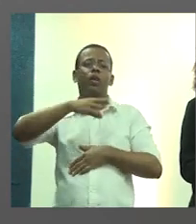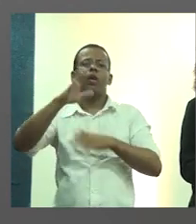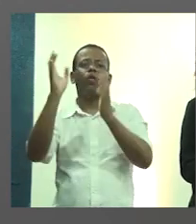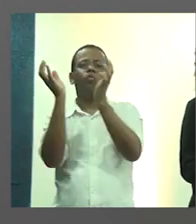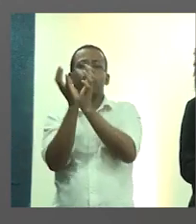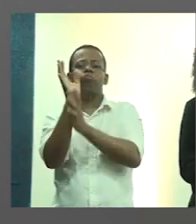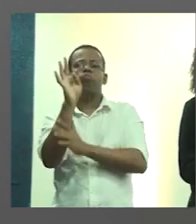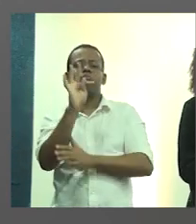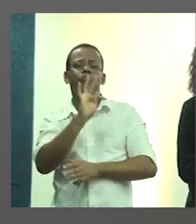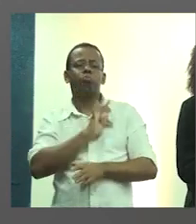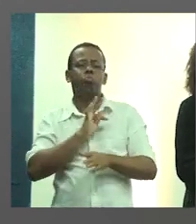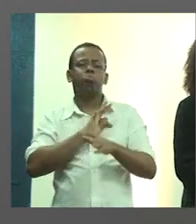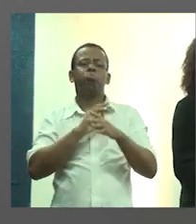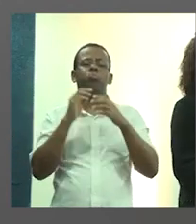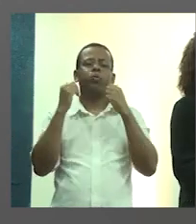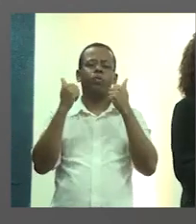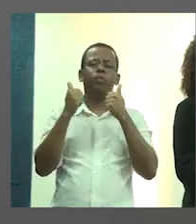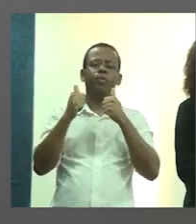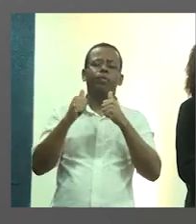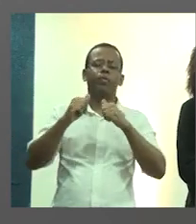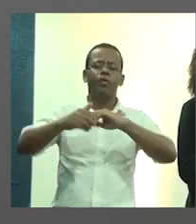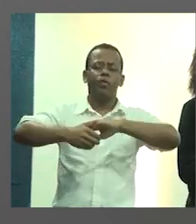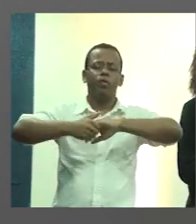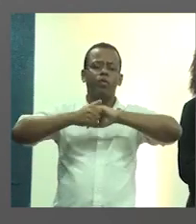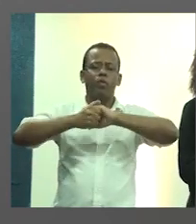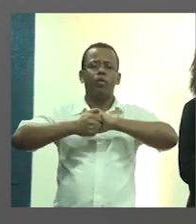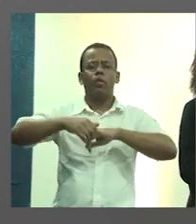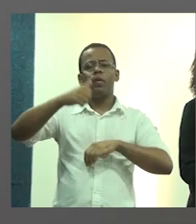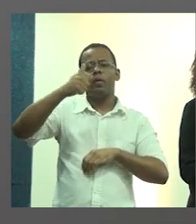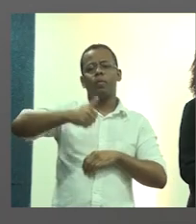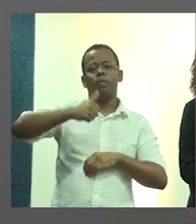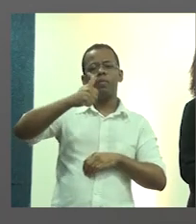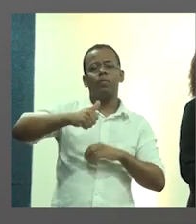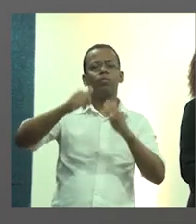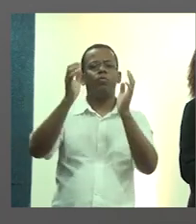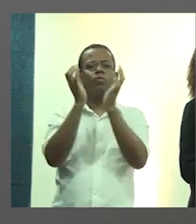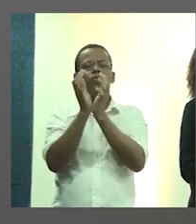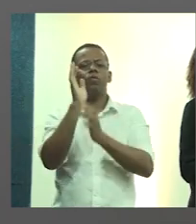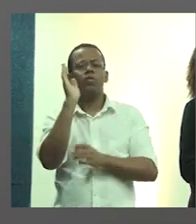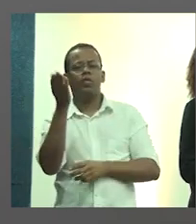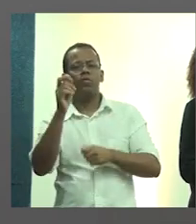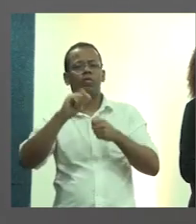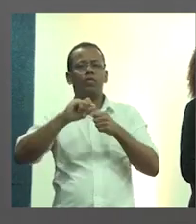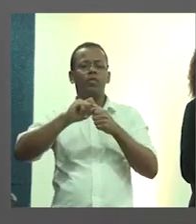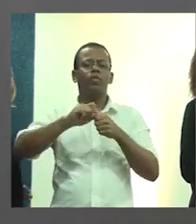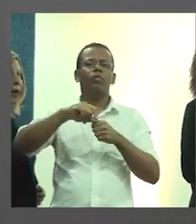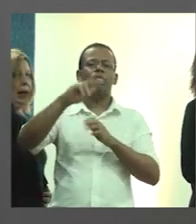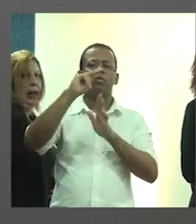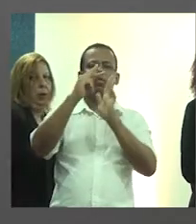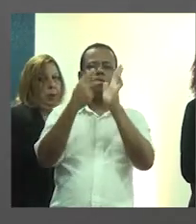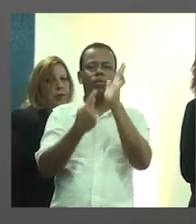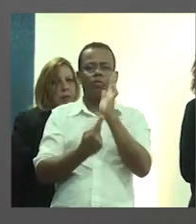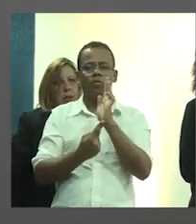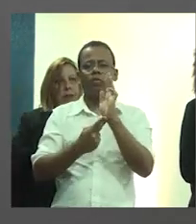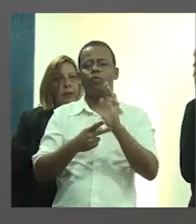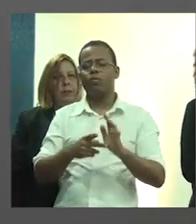técnica, enfim, saudando a primeira comissão que nós tivemos de Atiz, que foi quem